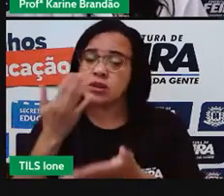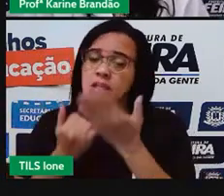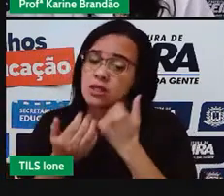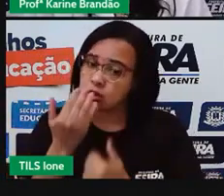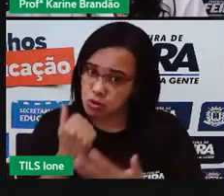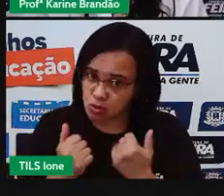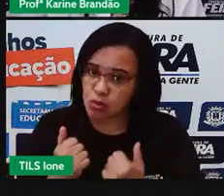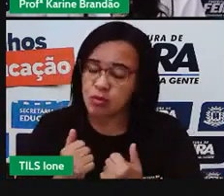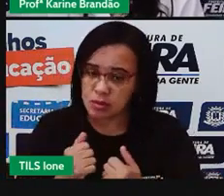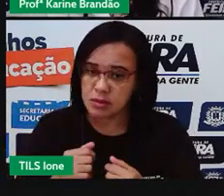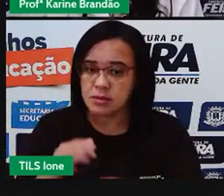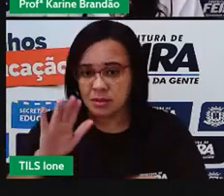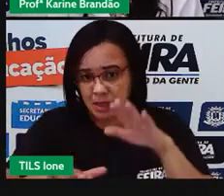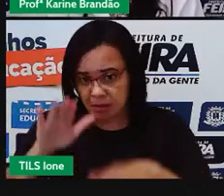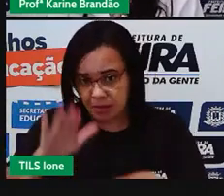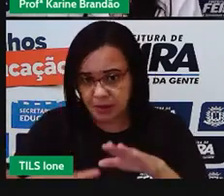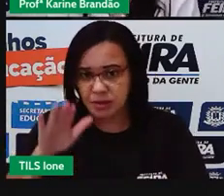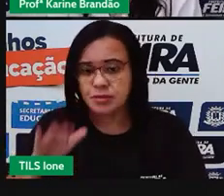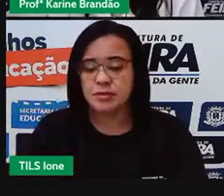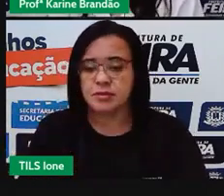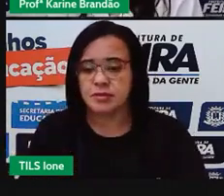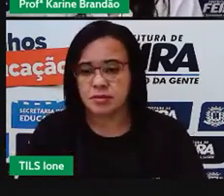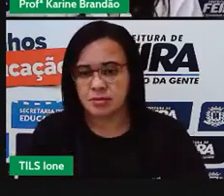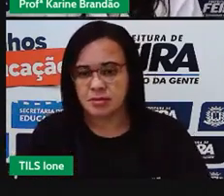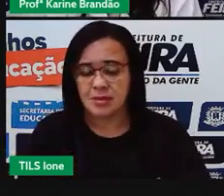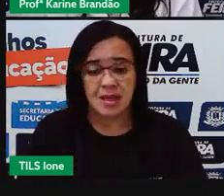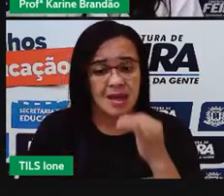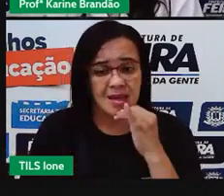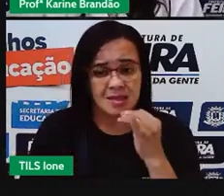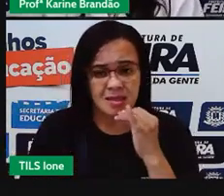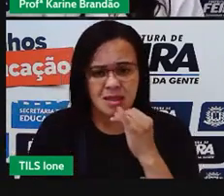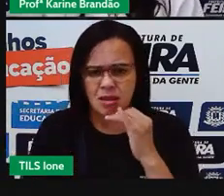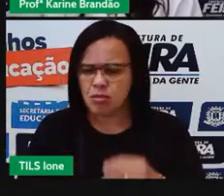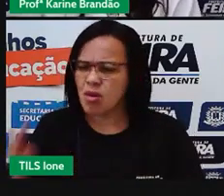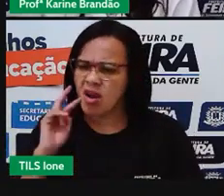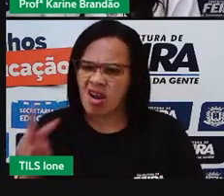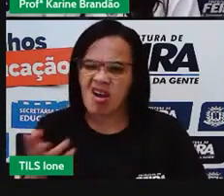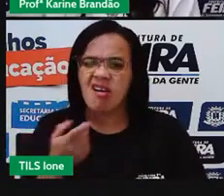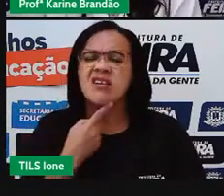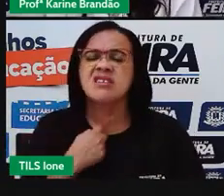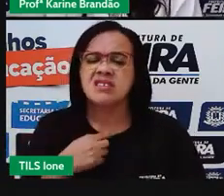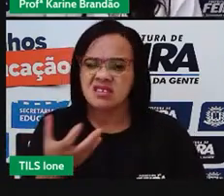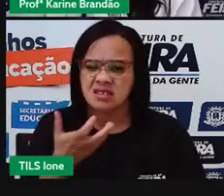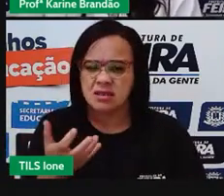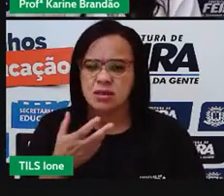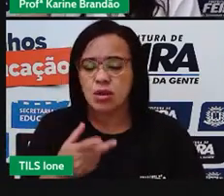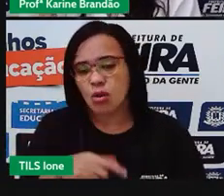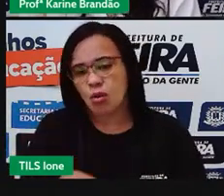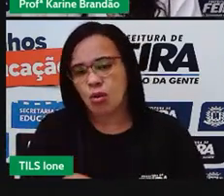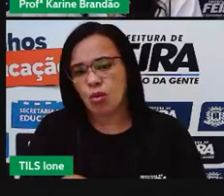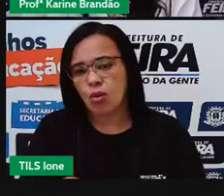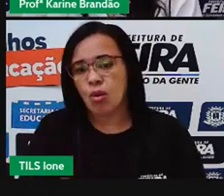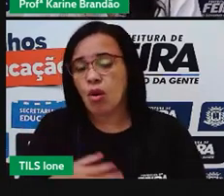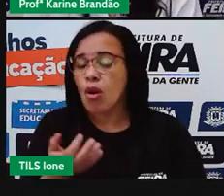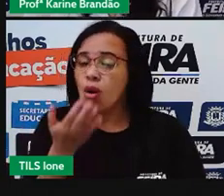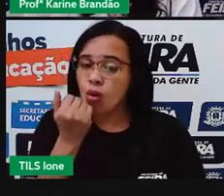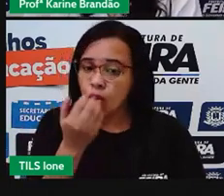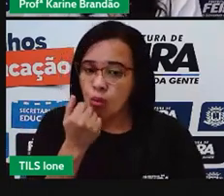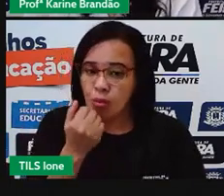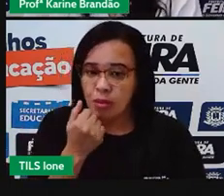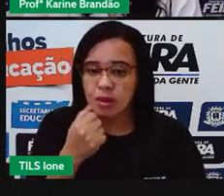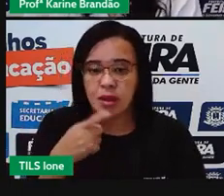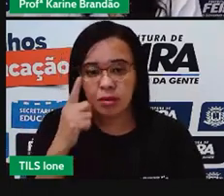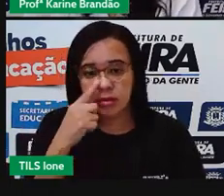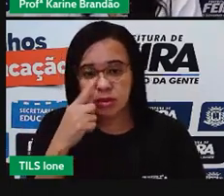esse exemplo aqui. Então, se a gente pensa, ah, vou comer um biscoito. Para eu consumir, Para eu